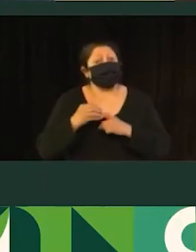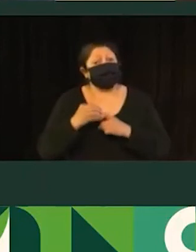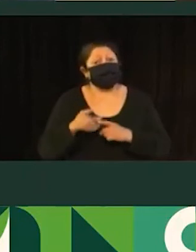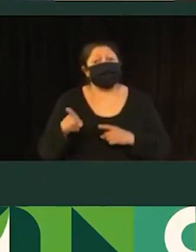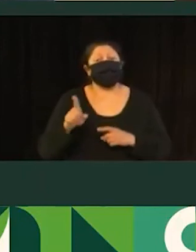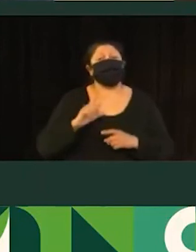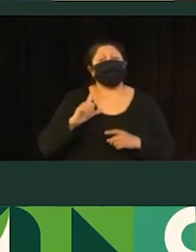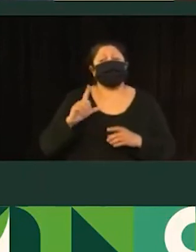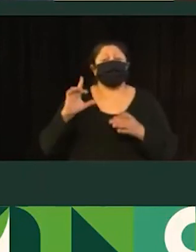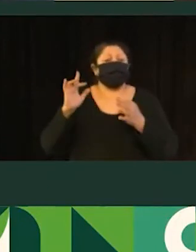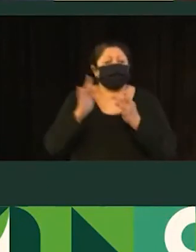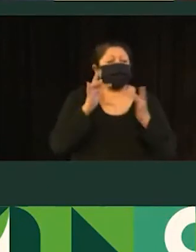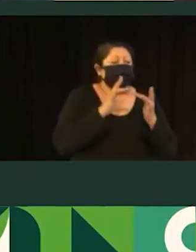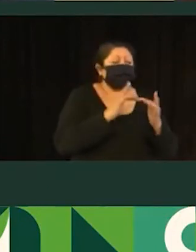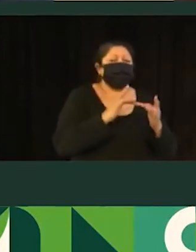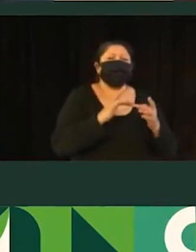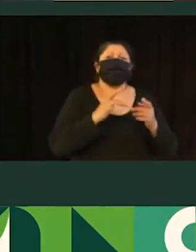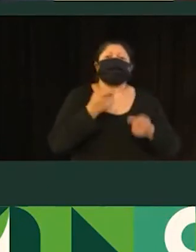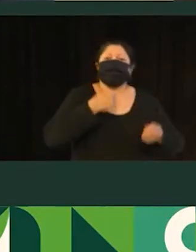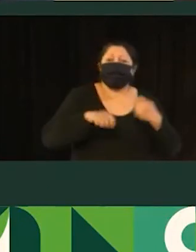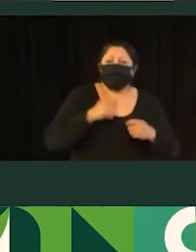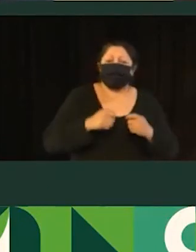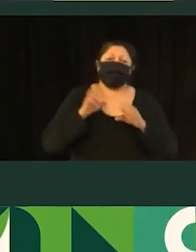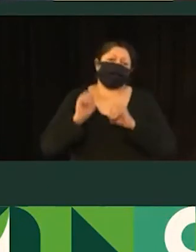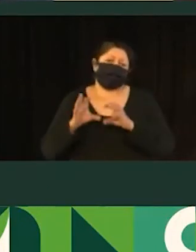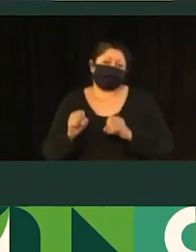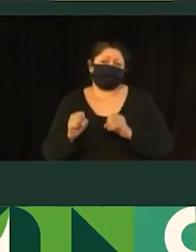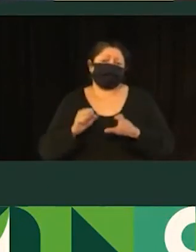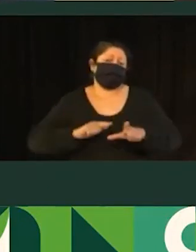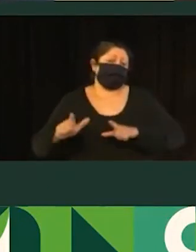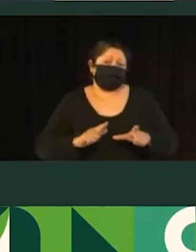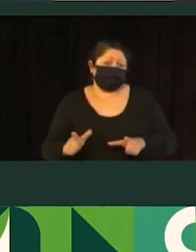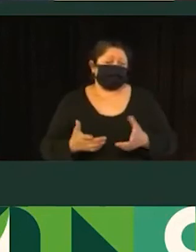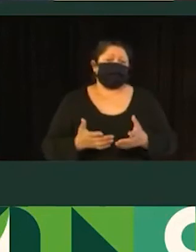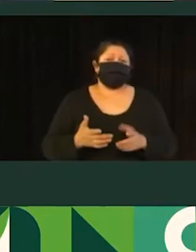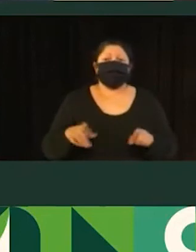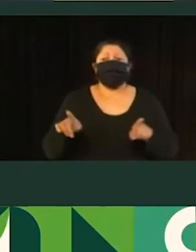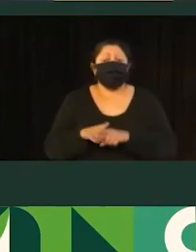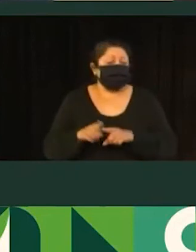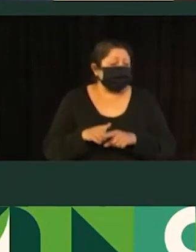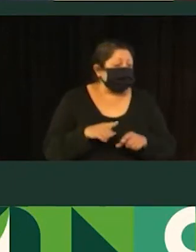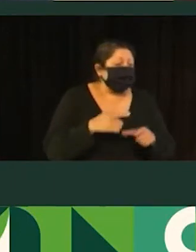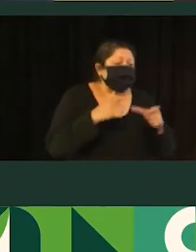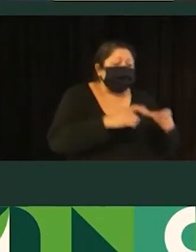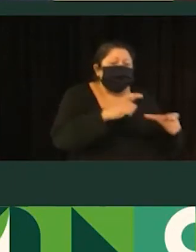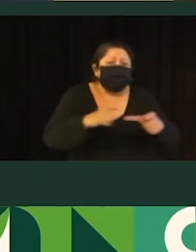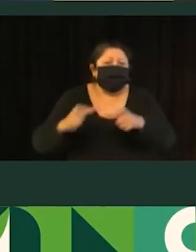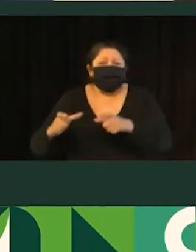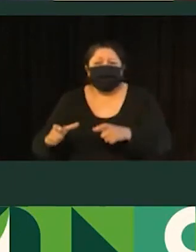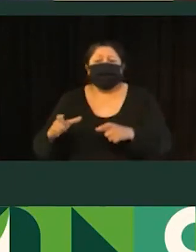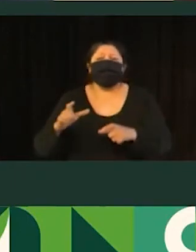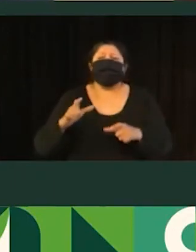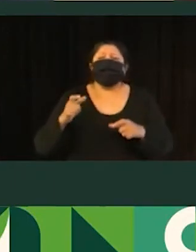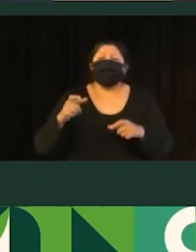conectam comércio, serviço, educação e equipamentos públicos. E as áreas centrais, com moderação de tráfego, além de